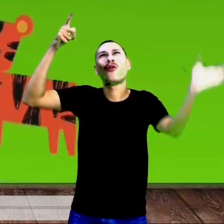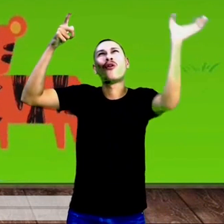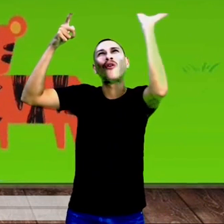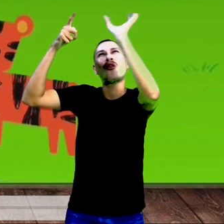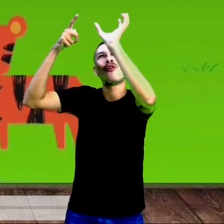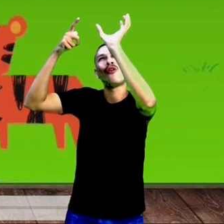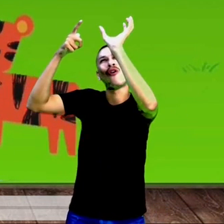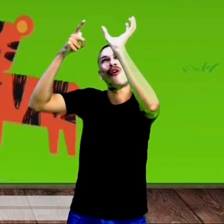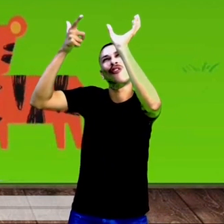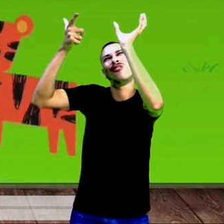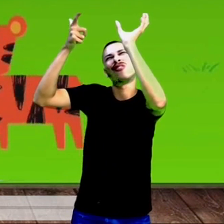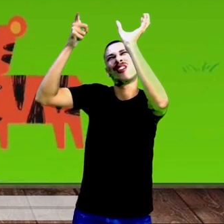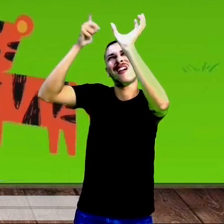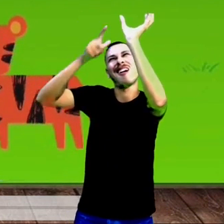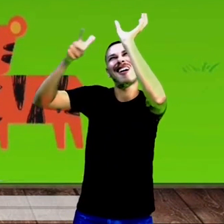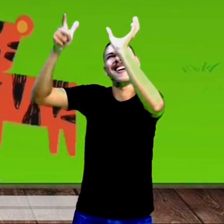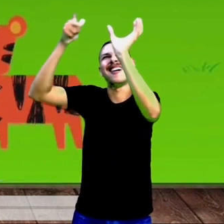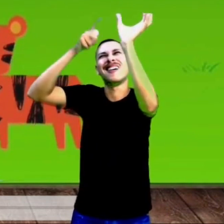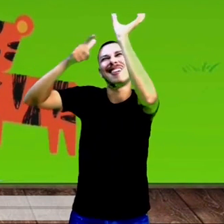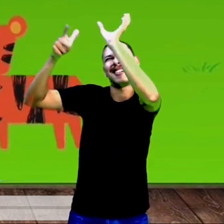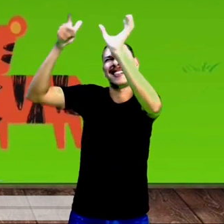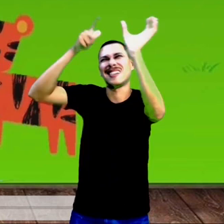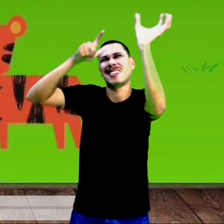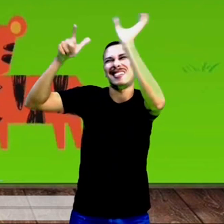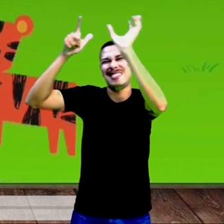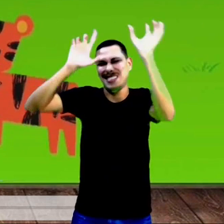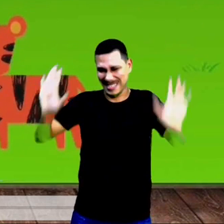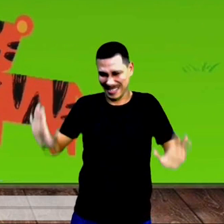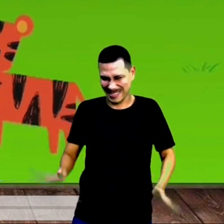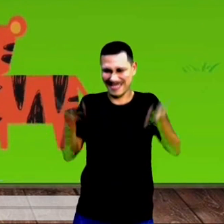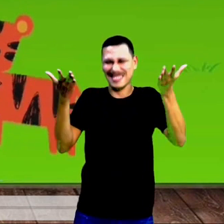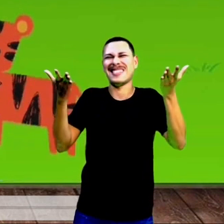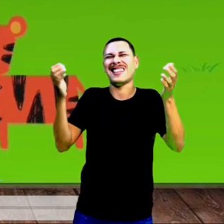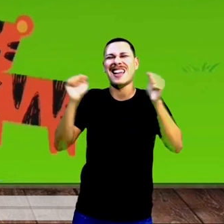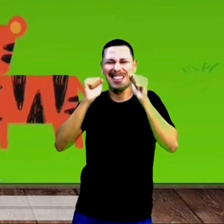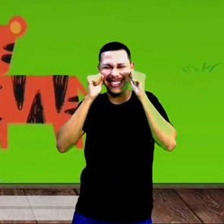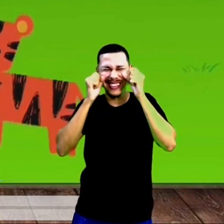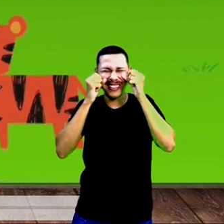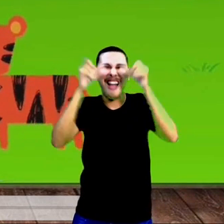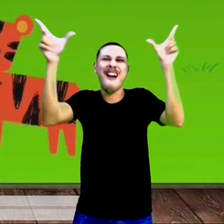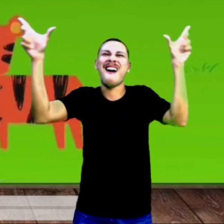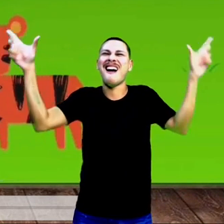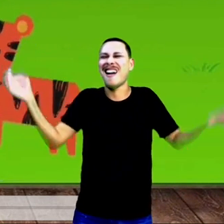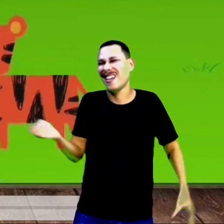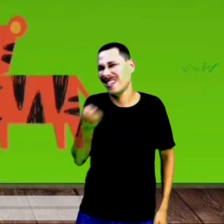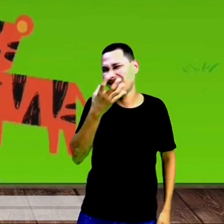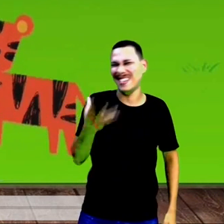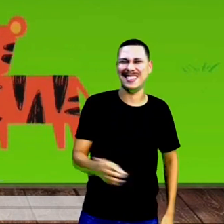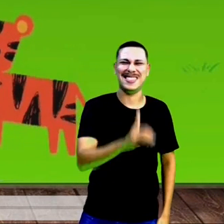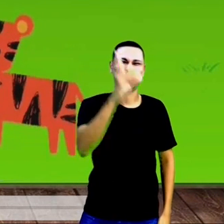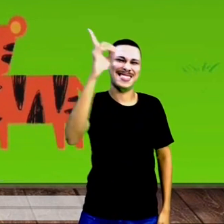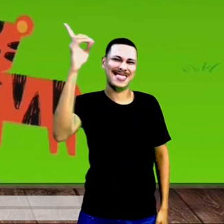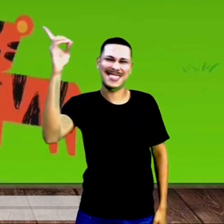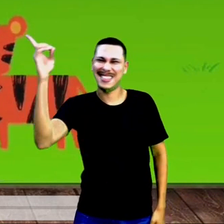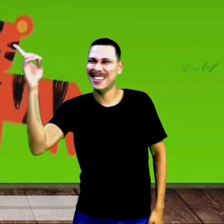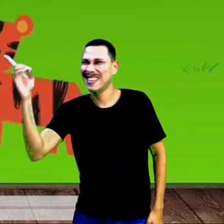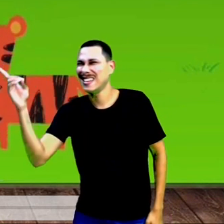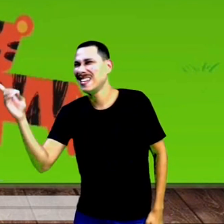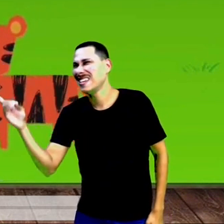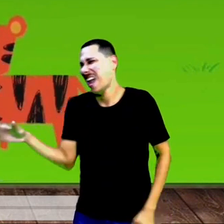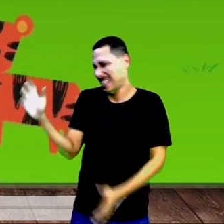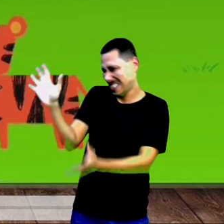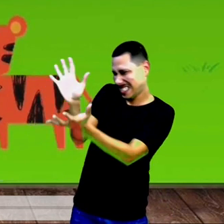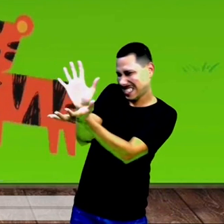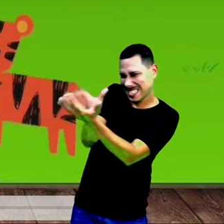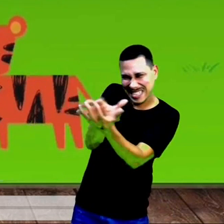fazendo uma festa no céu. O acorda todo mundo, bom dia, bom dia, jacaré.